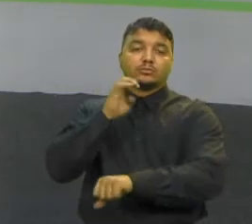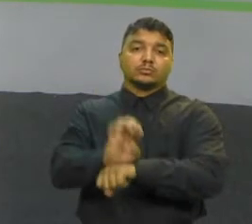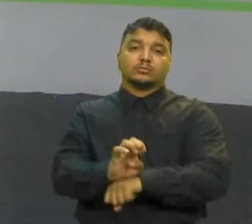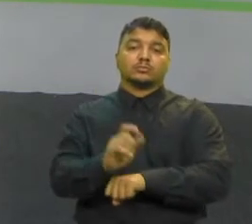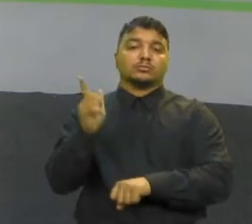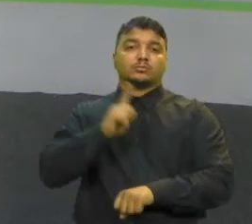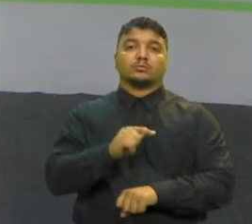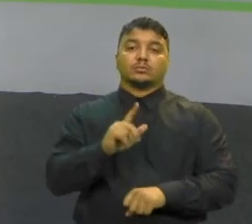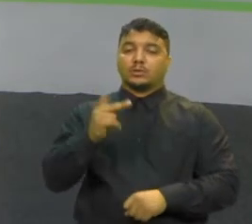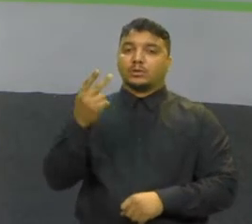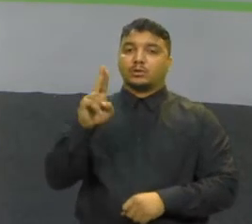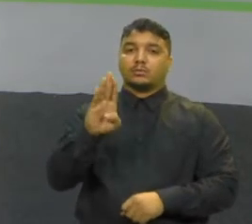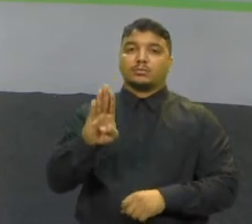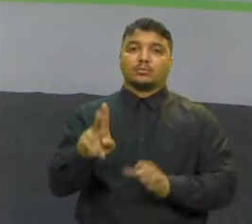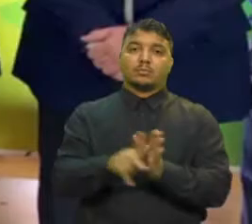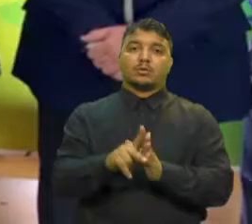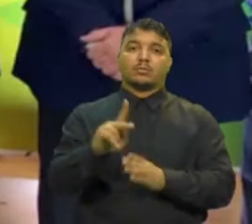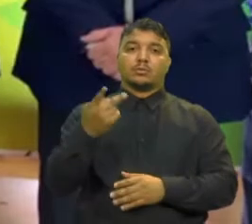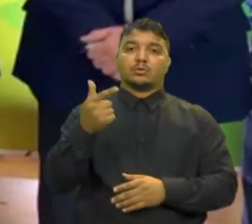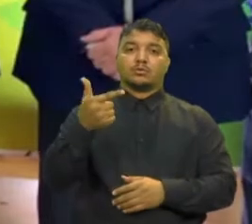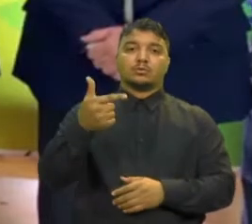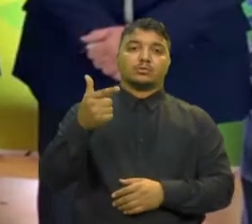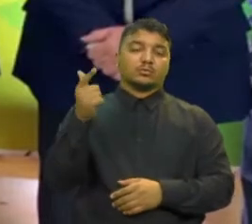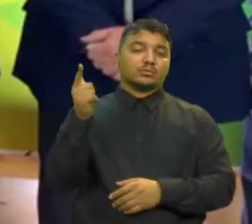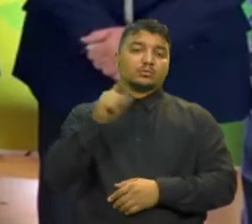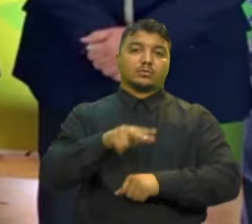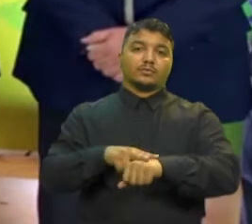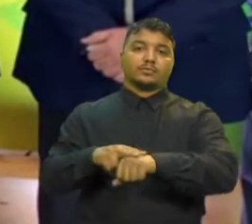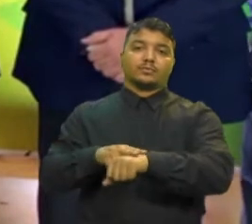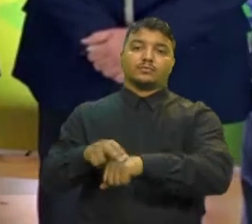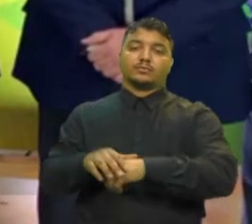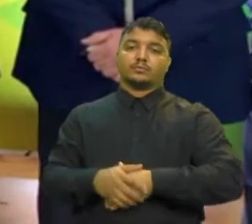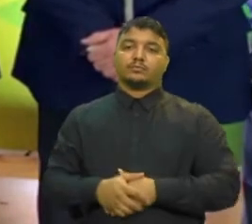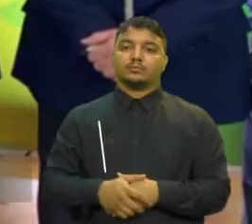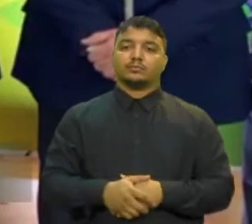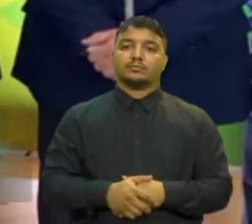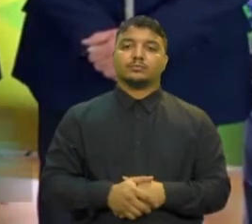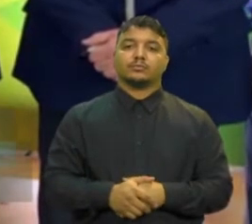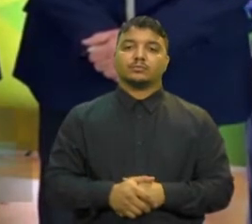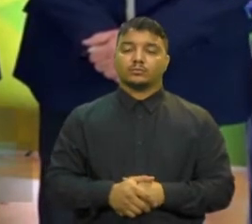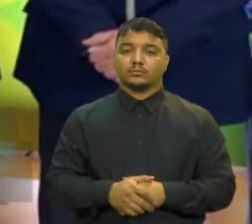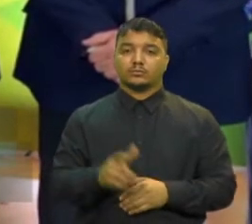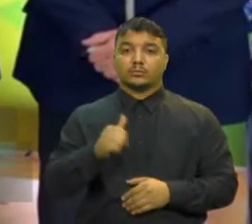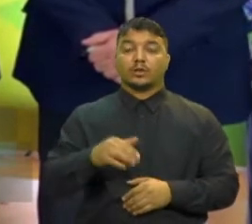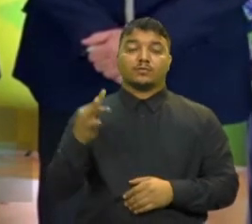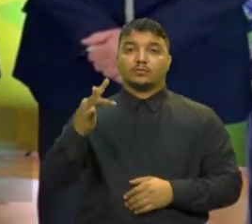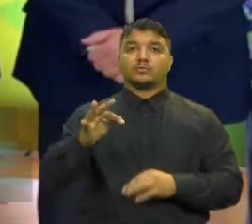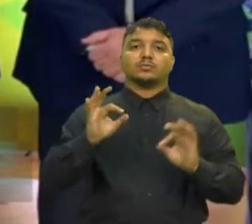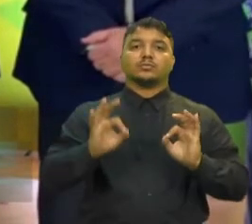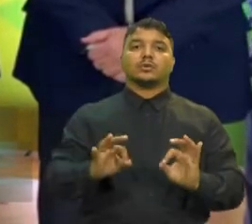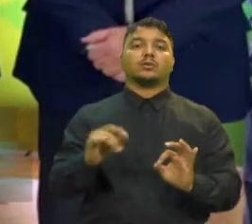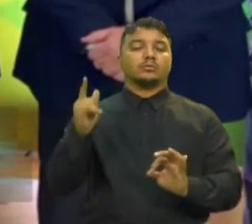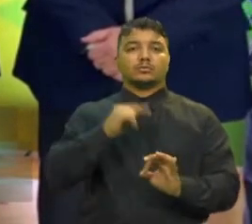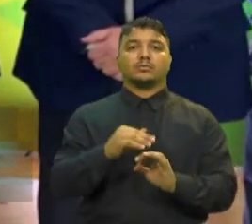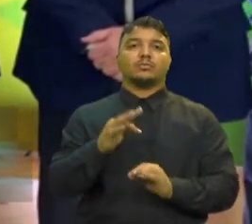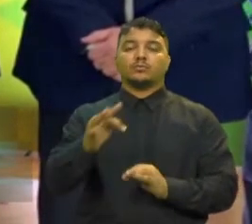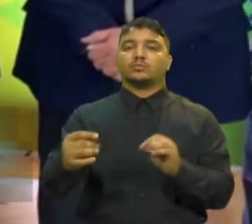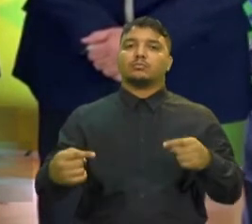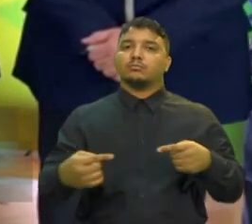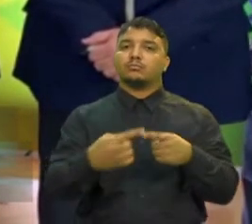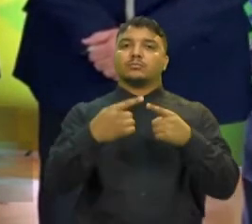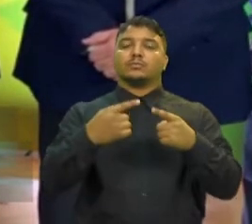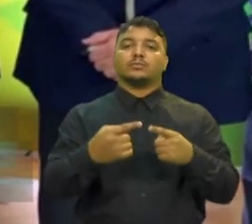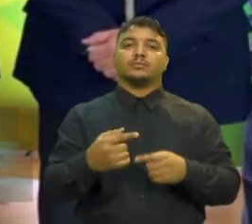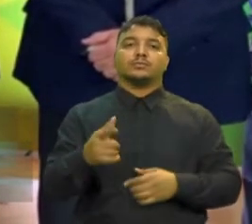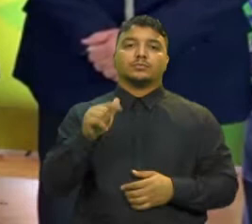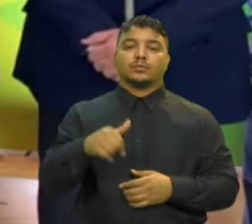grande hub de hidrogênio verde O hidrogênio verde é o combustível do futuro É